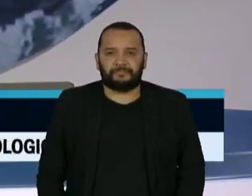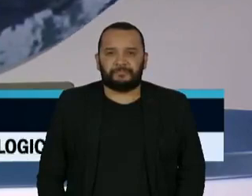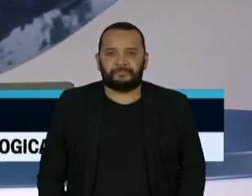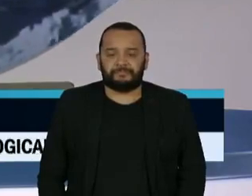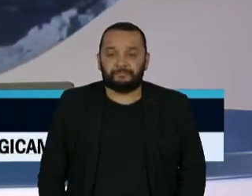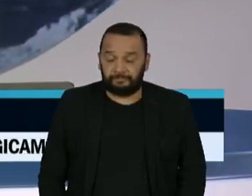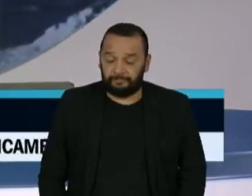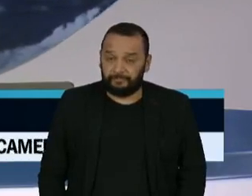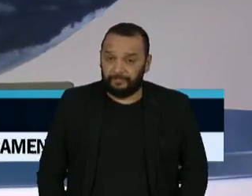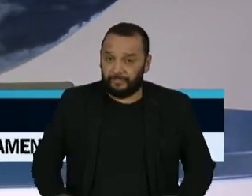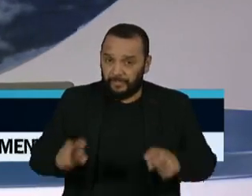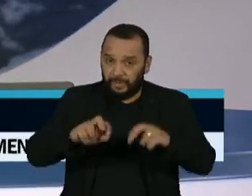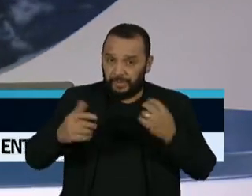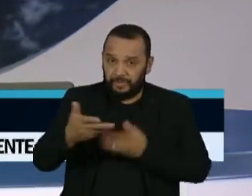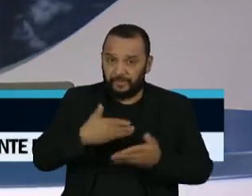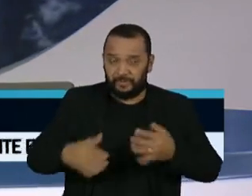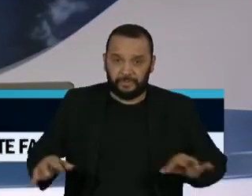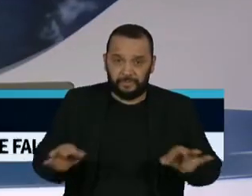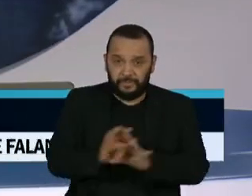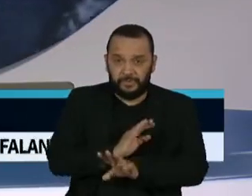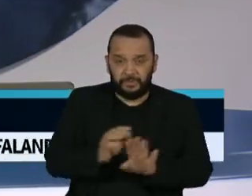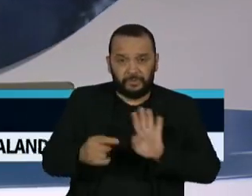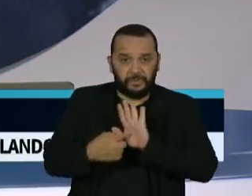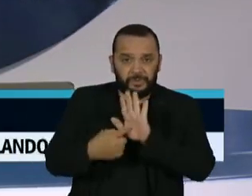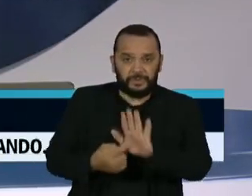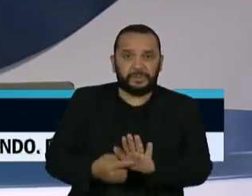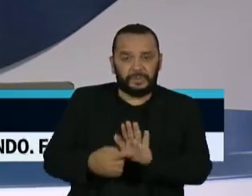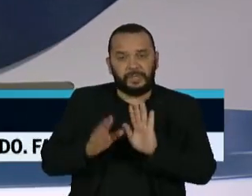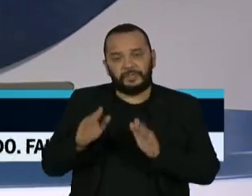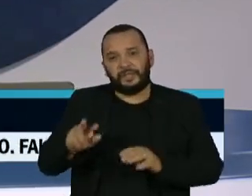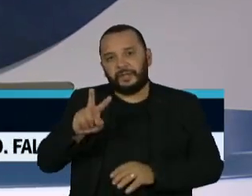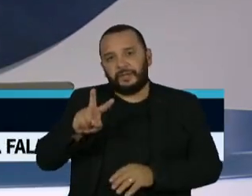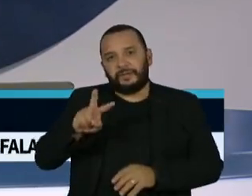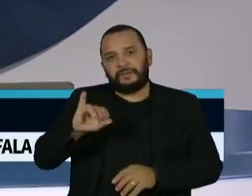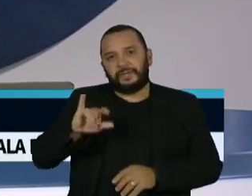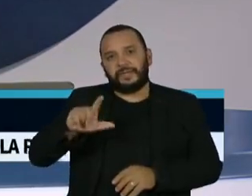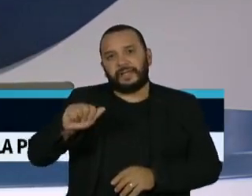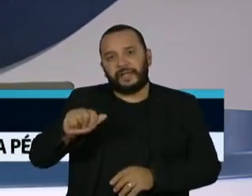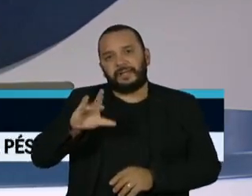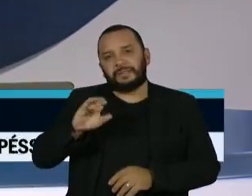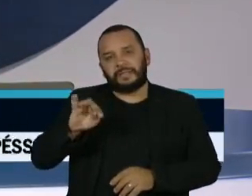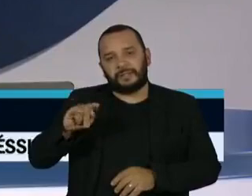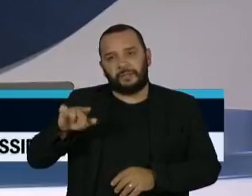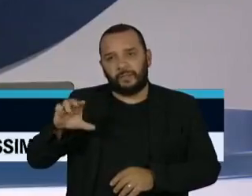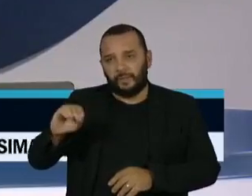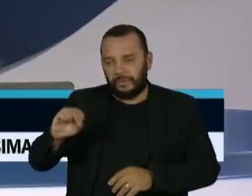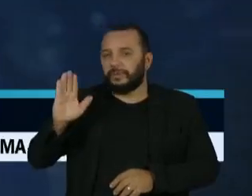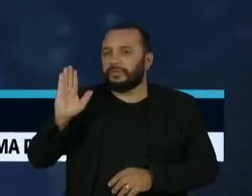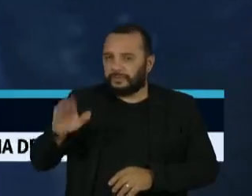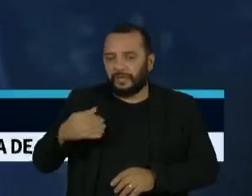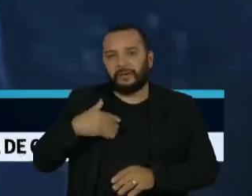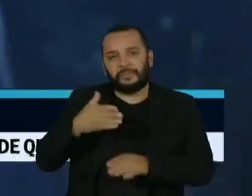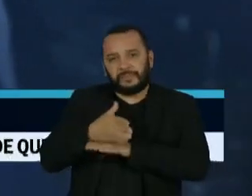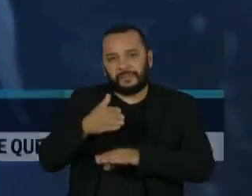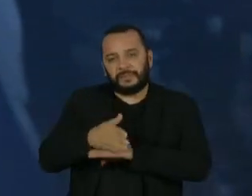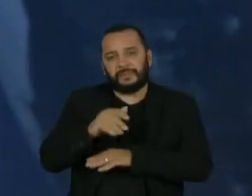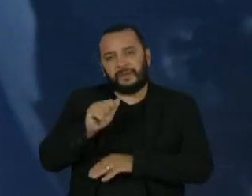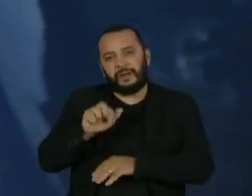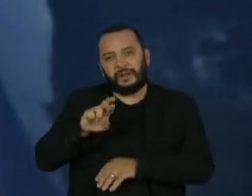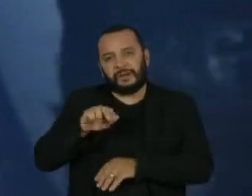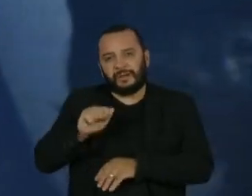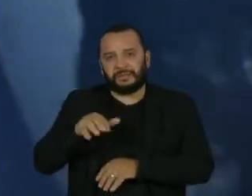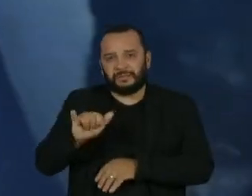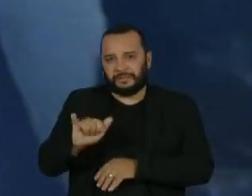E depois do Roda Viva, a TV Cultura vai transmitir um episódio do programa Vila Sésamo, com a participação de Aracy Balabanian. Nós agradecemos a